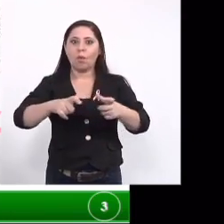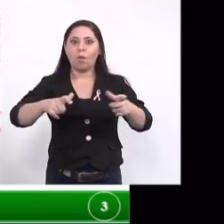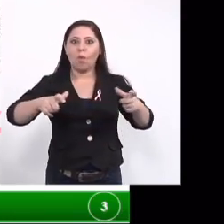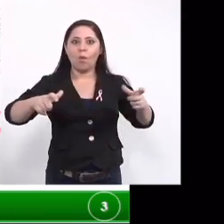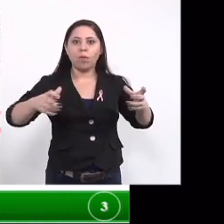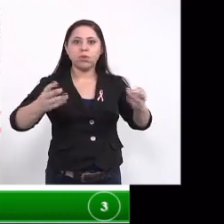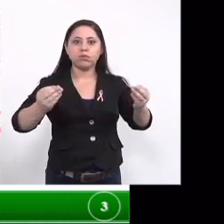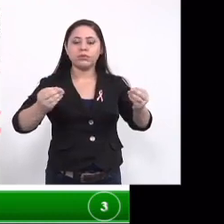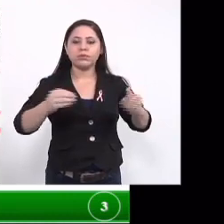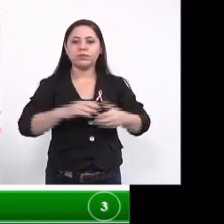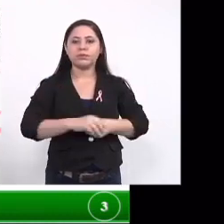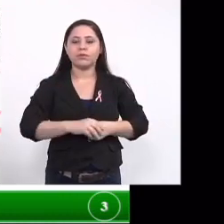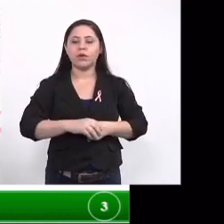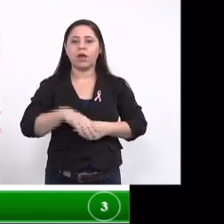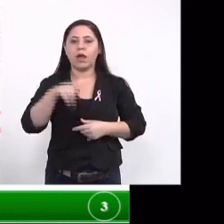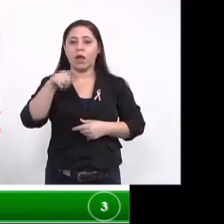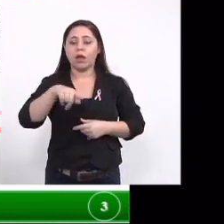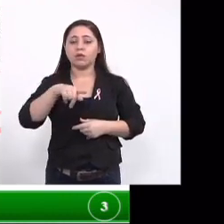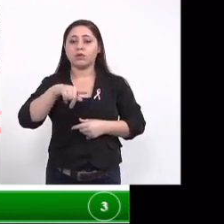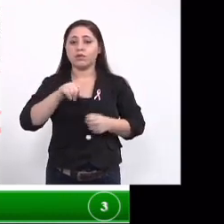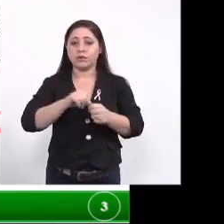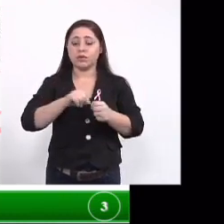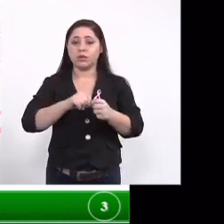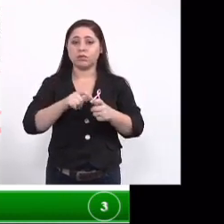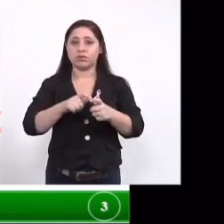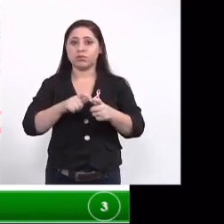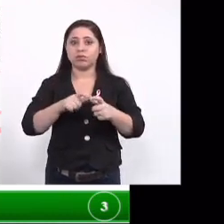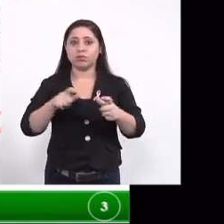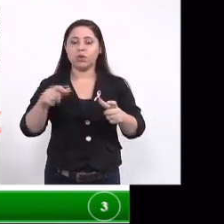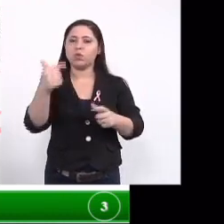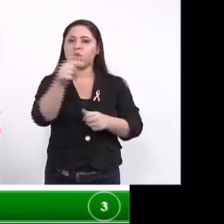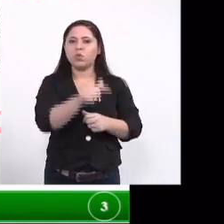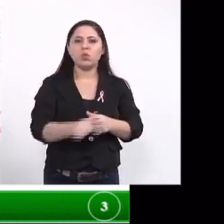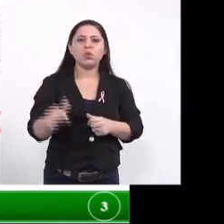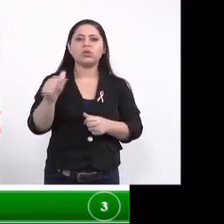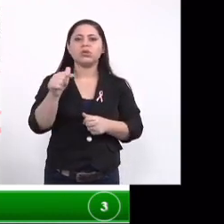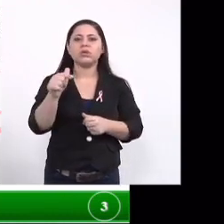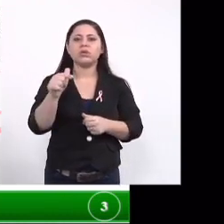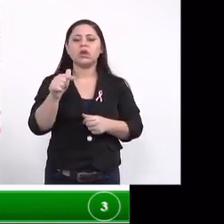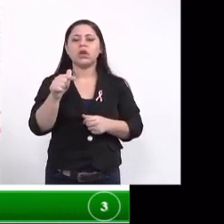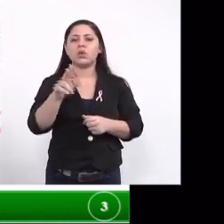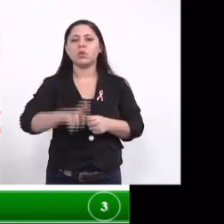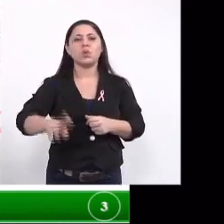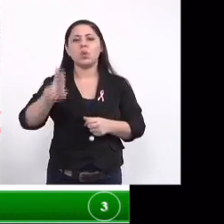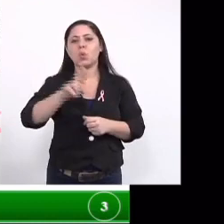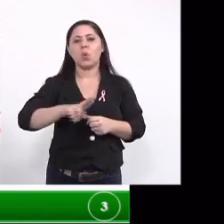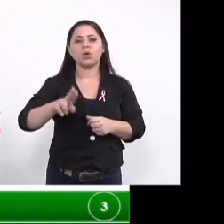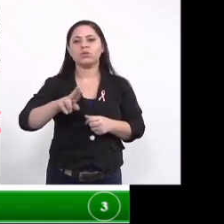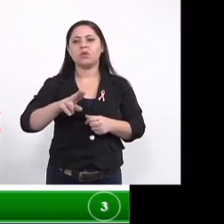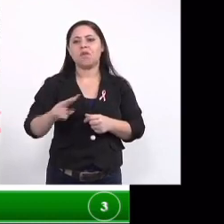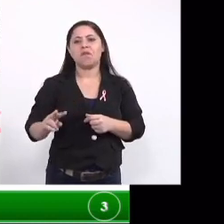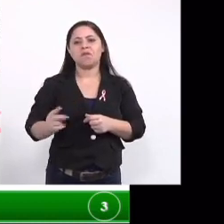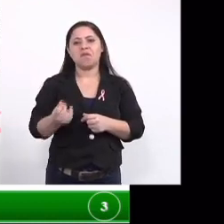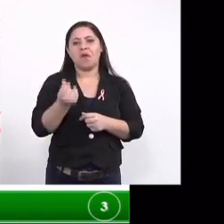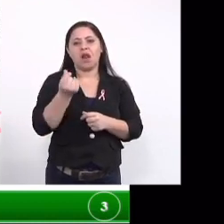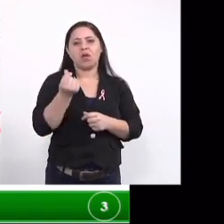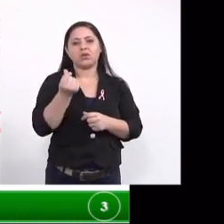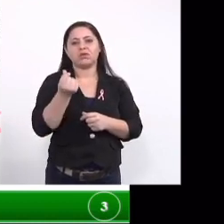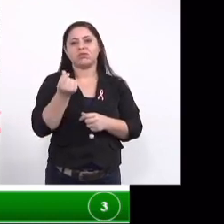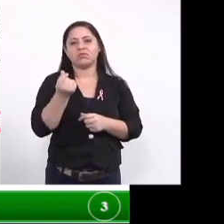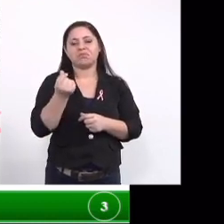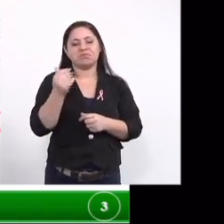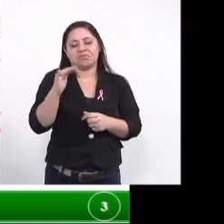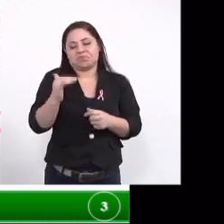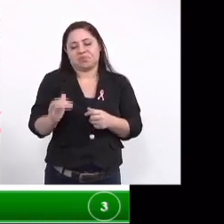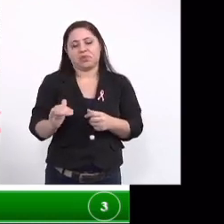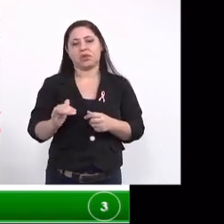é um subproduto que vem sendo produzido em larga escala e não tem um valor agregado a esse produto e a ideia